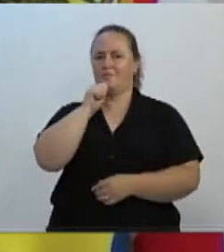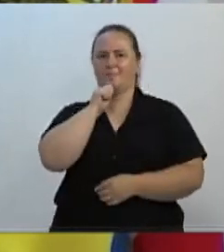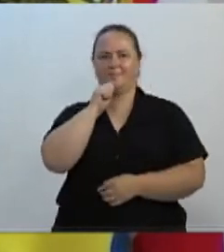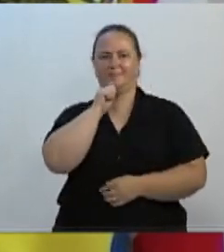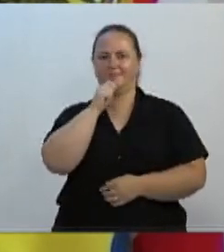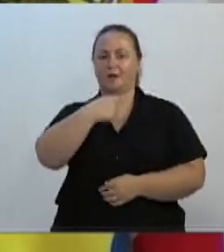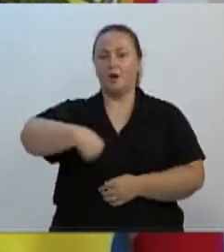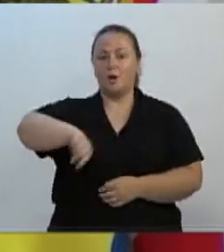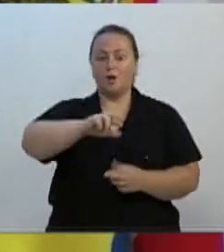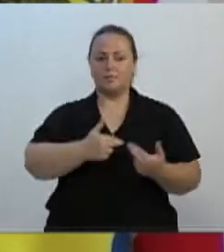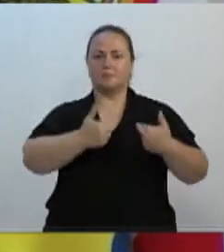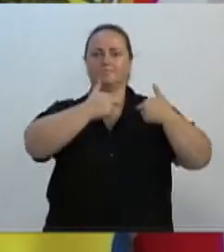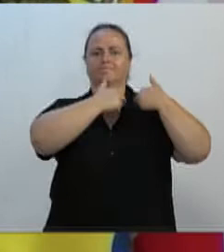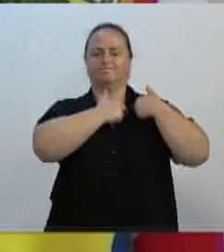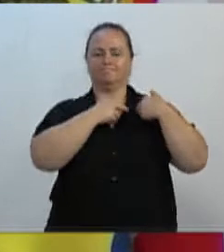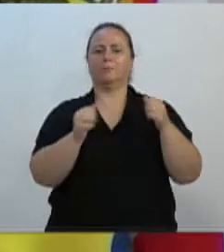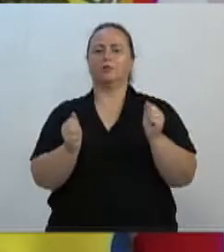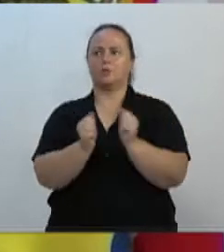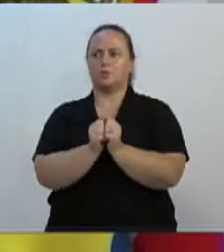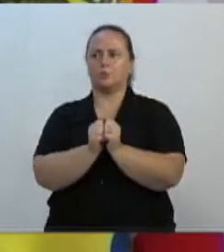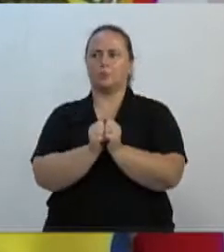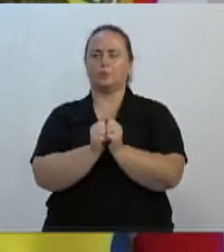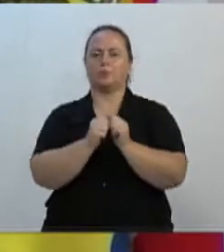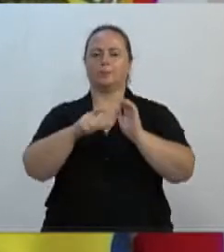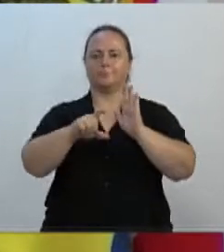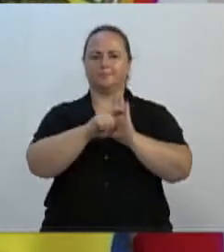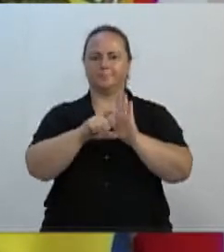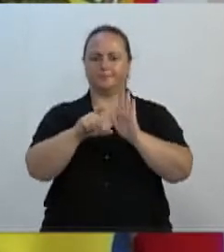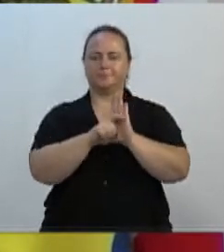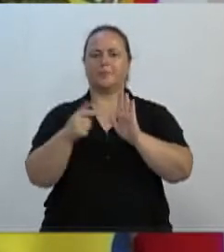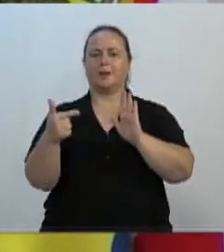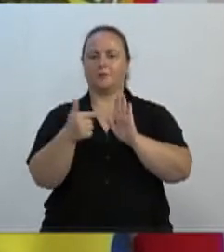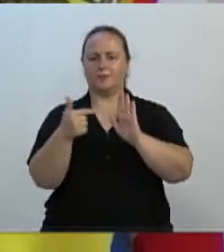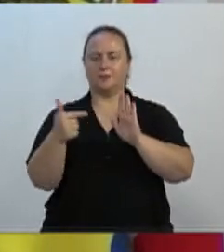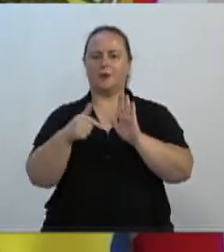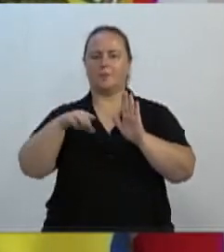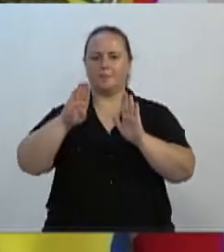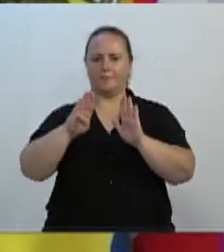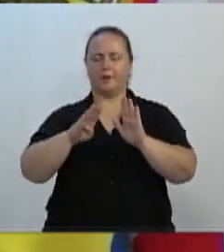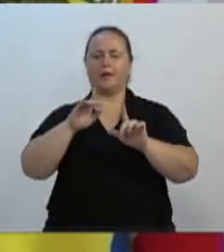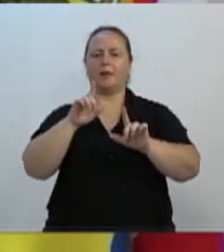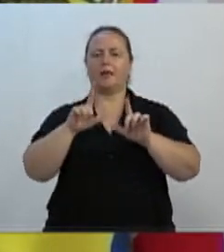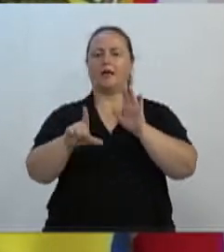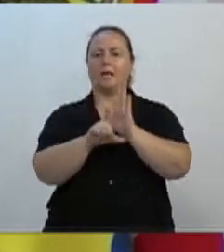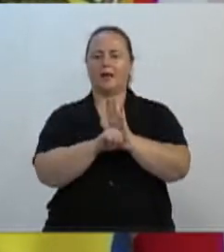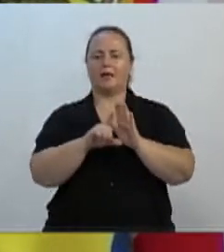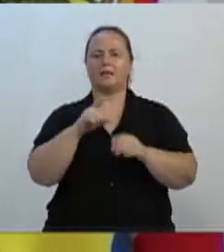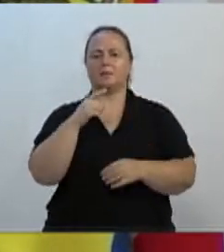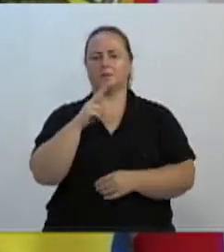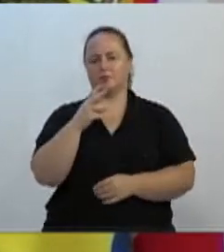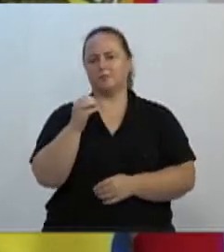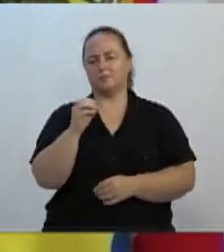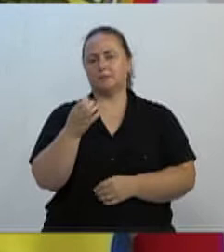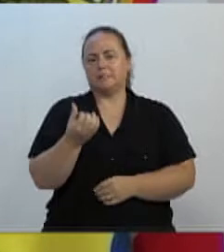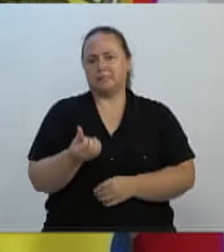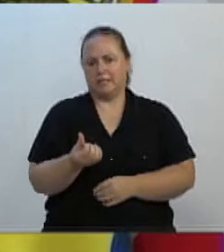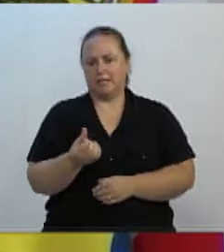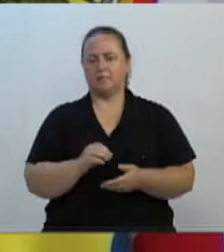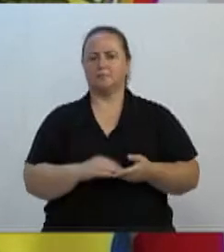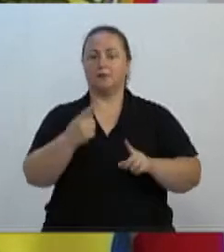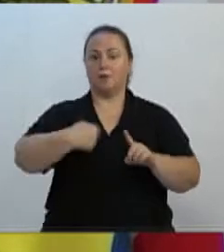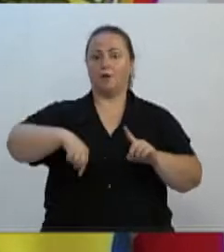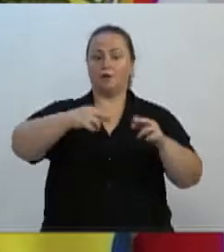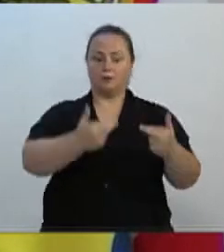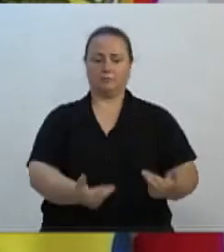esta prevista no parágrafo 22b do artigo 18 da Lei nº de 2006. E, como nos foi atribuída tal